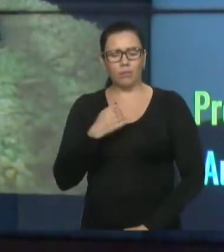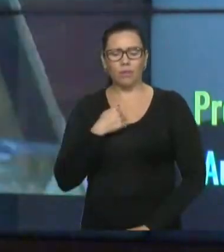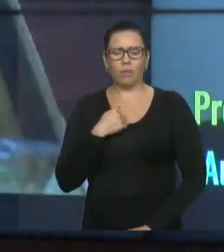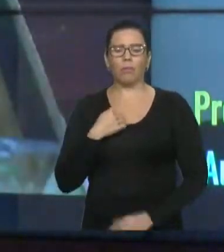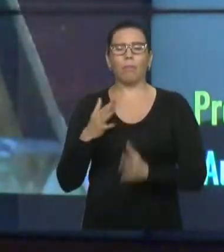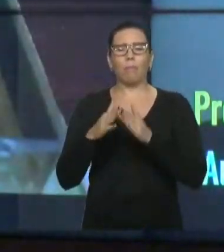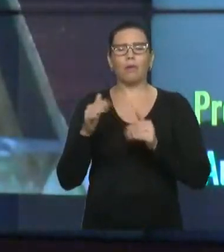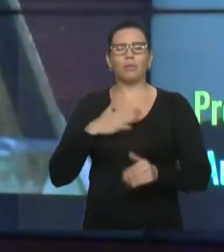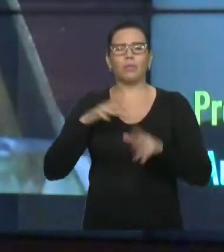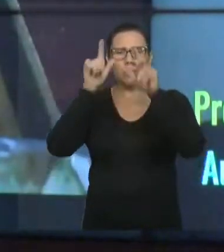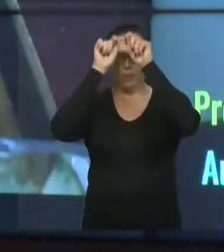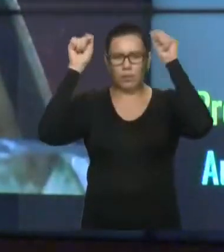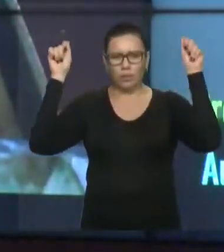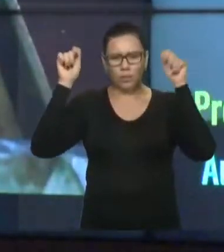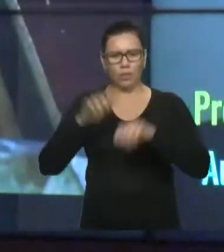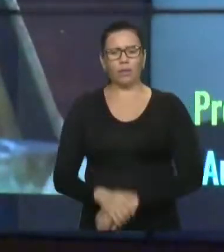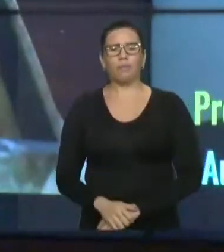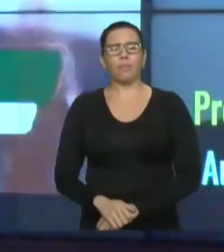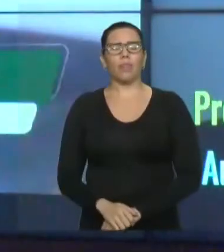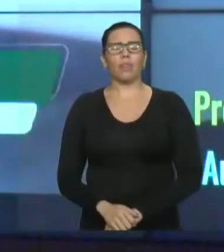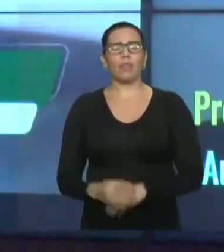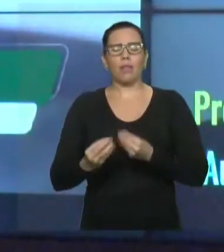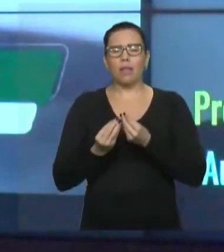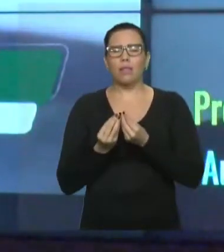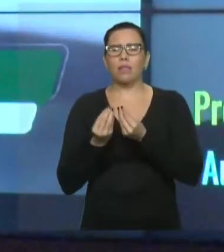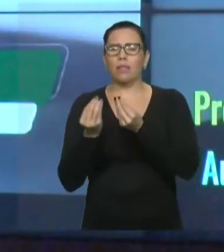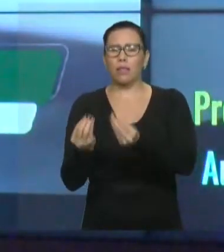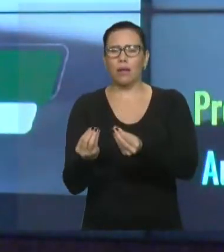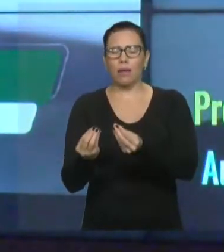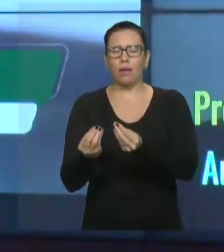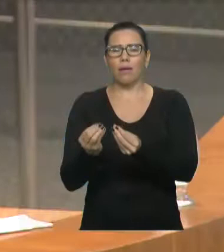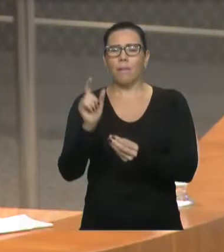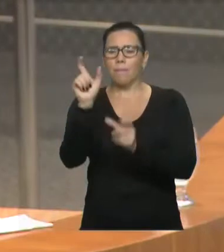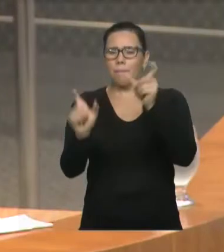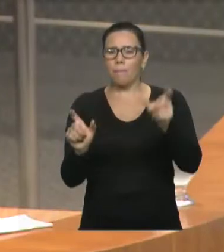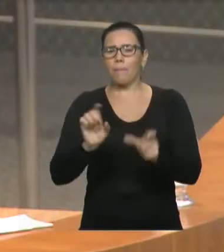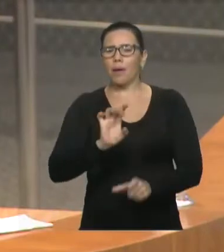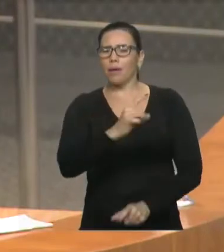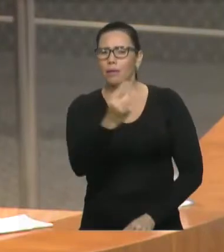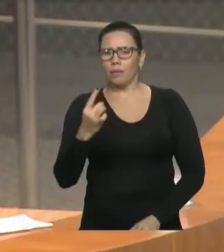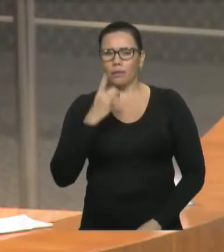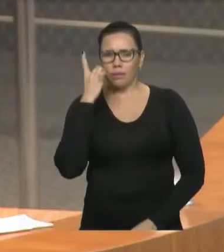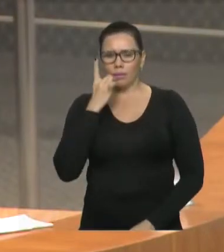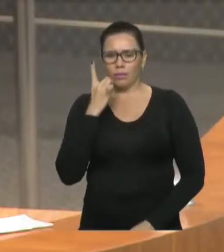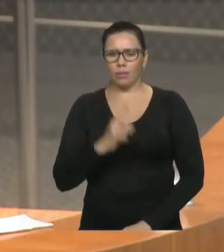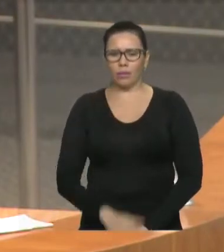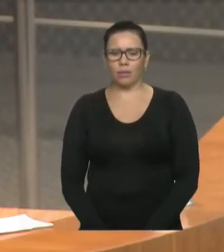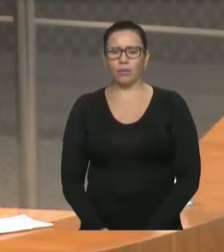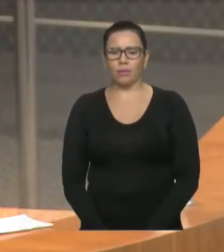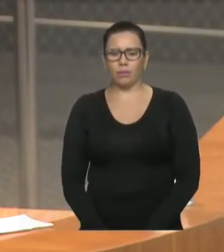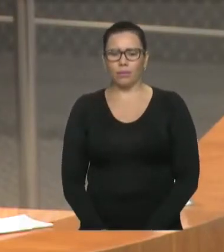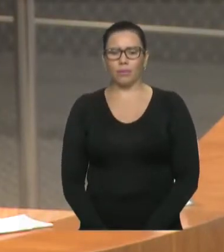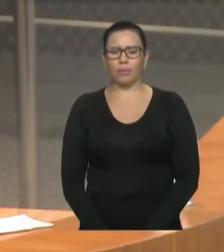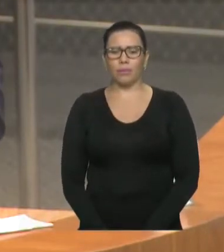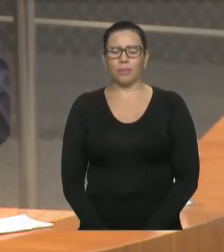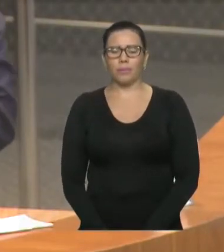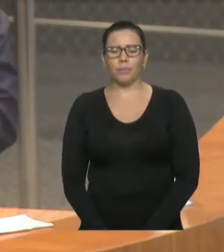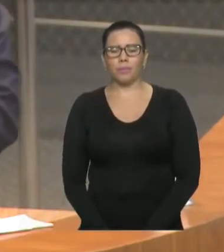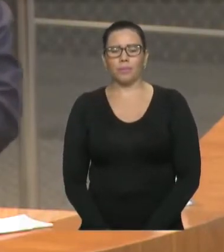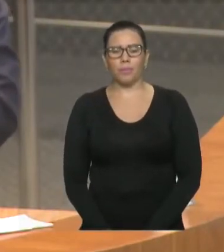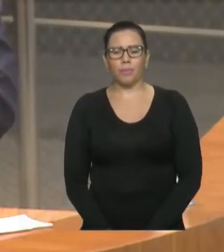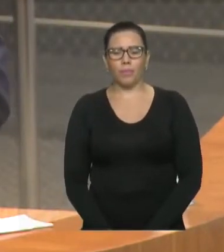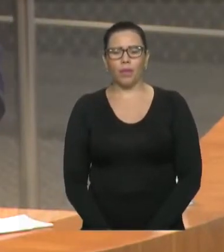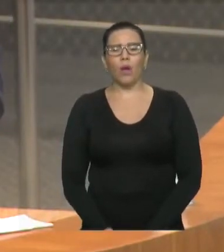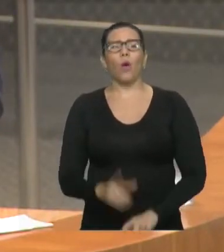como um presente, como uma lembrança, para que você possa divulgar em todo o Maranhão, em todo o Estado, que nós temos uma